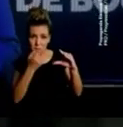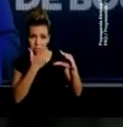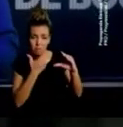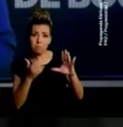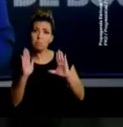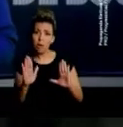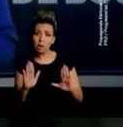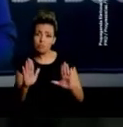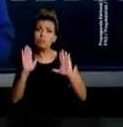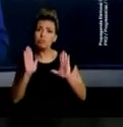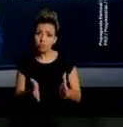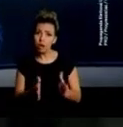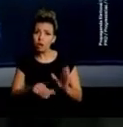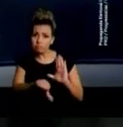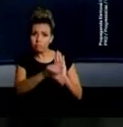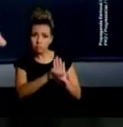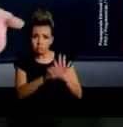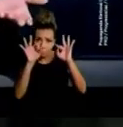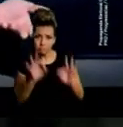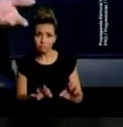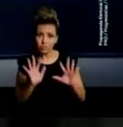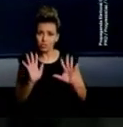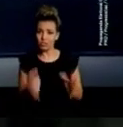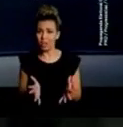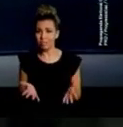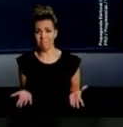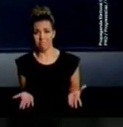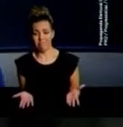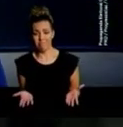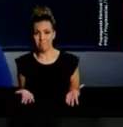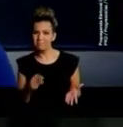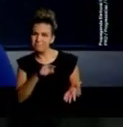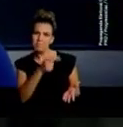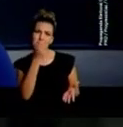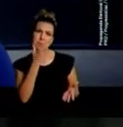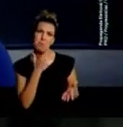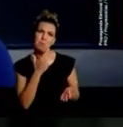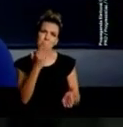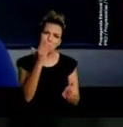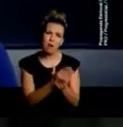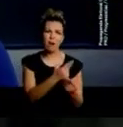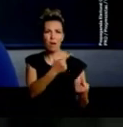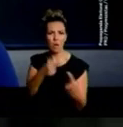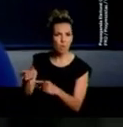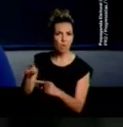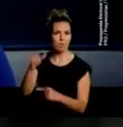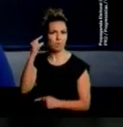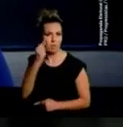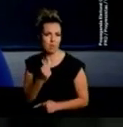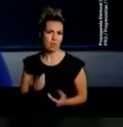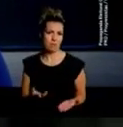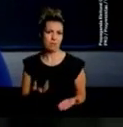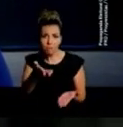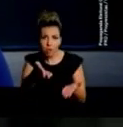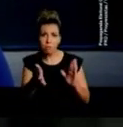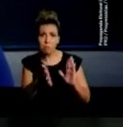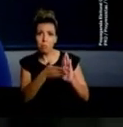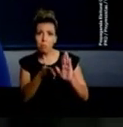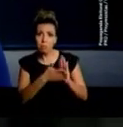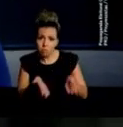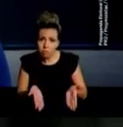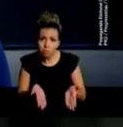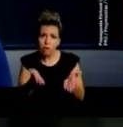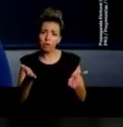Boulos que a própria justiça já condenou tantas vezes? Boulos, pare de atacar Ricardo Nunes.